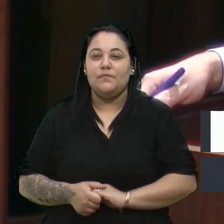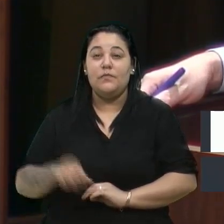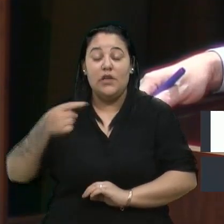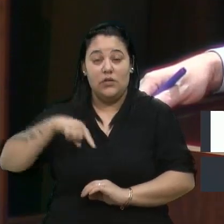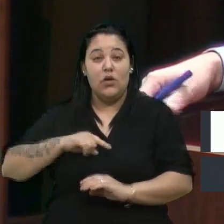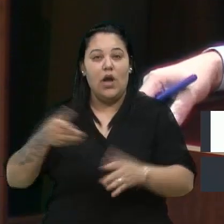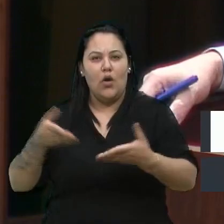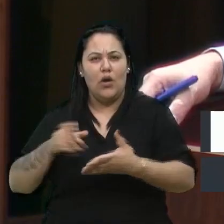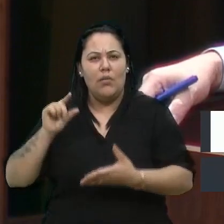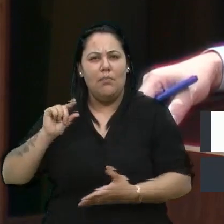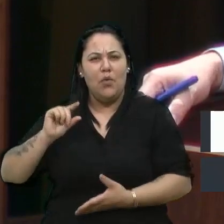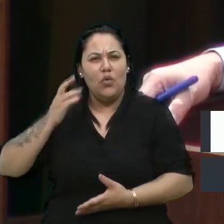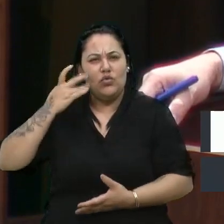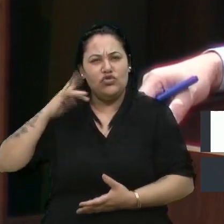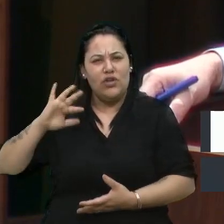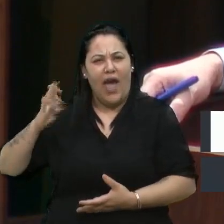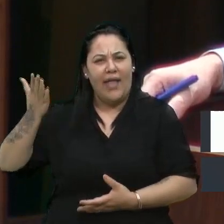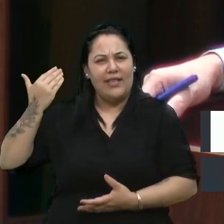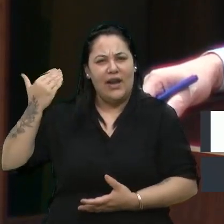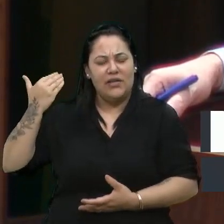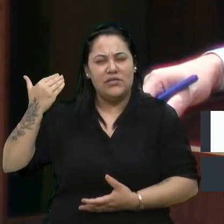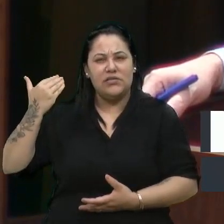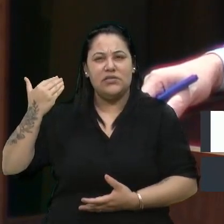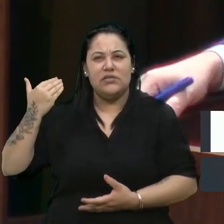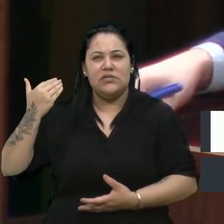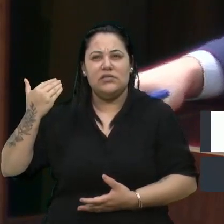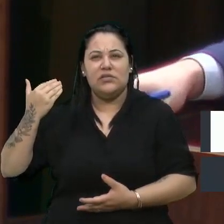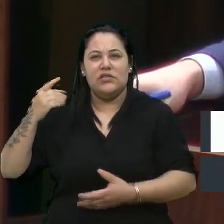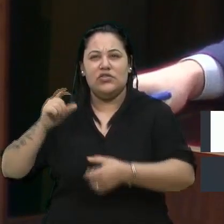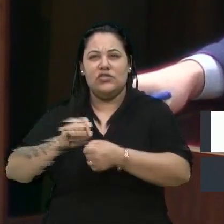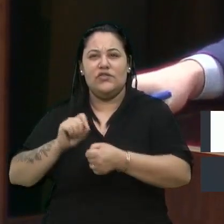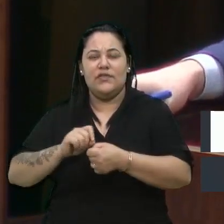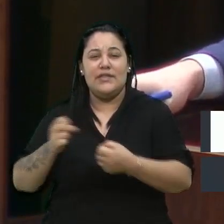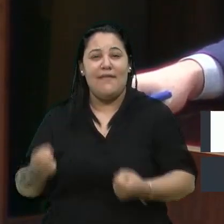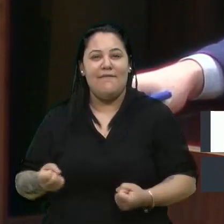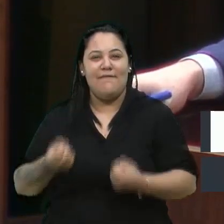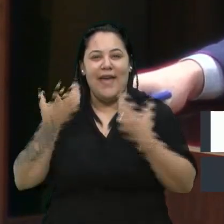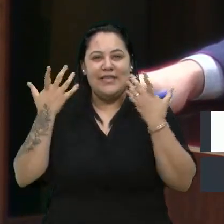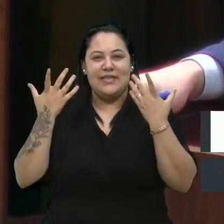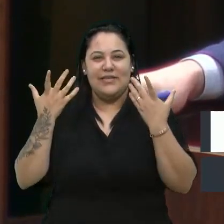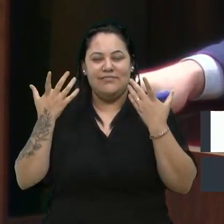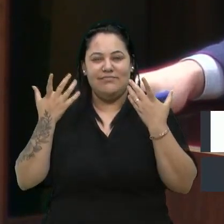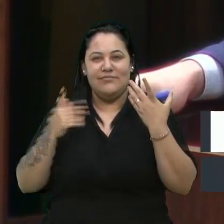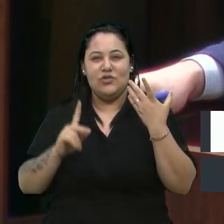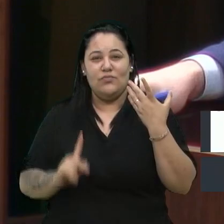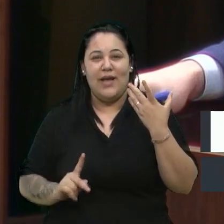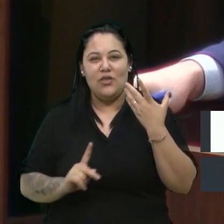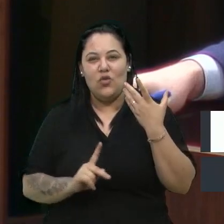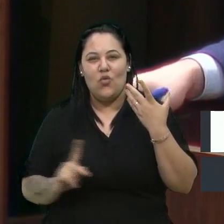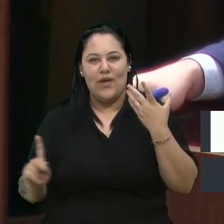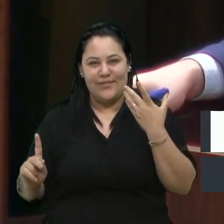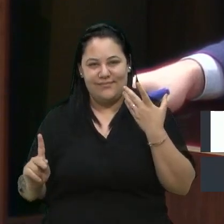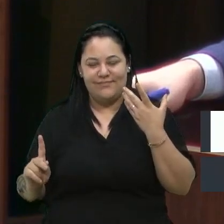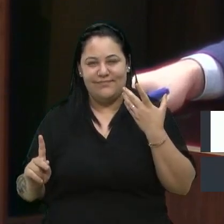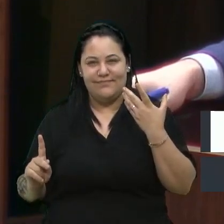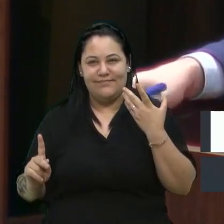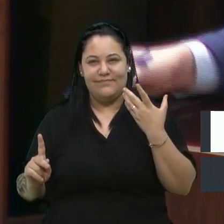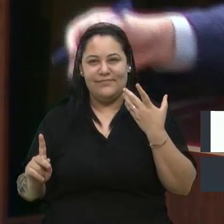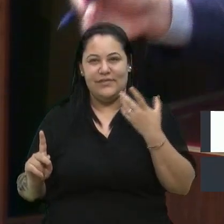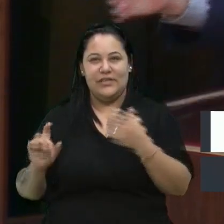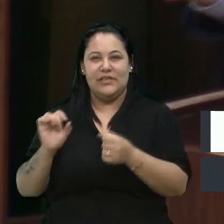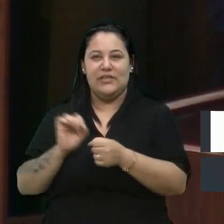poucos dias atrás, foi feita a, vamos dizer assim, a festa do padroeiro, que inclusive precisava ser feita a, vamos dizer assim,